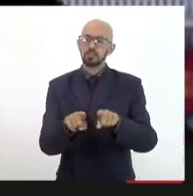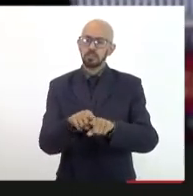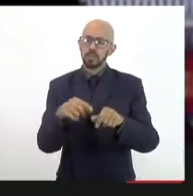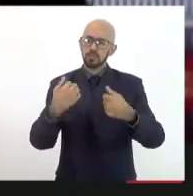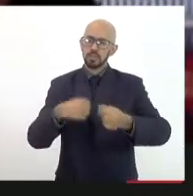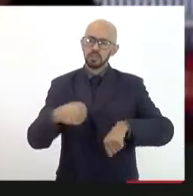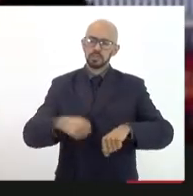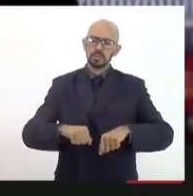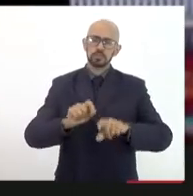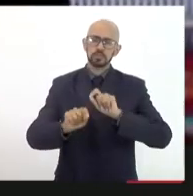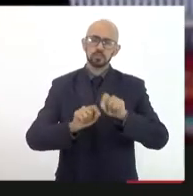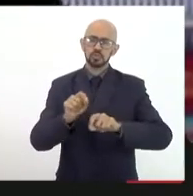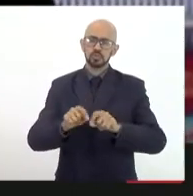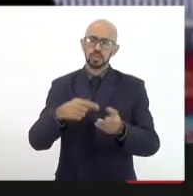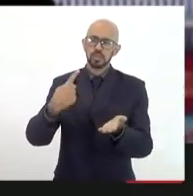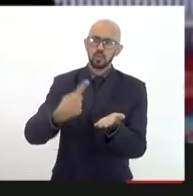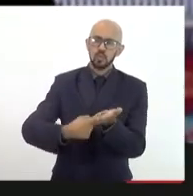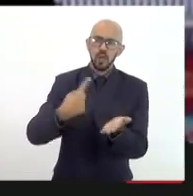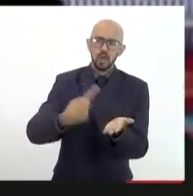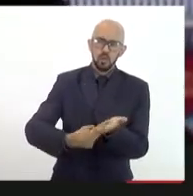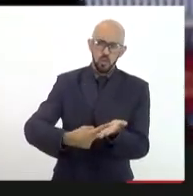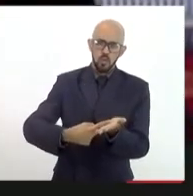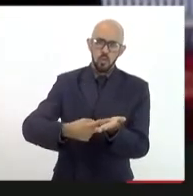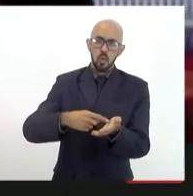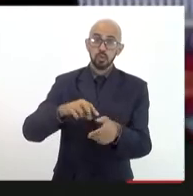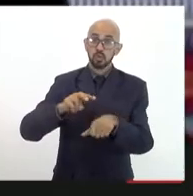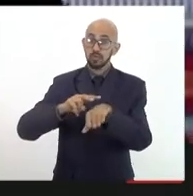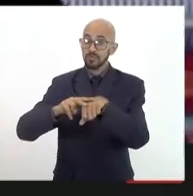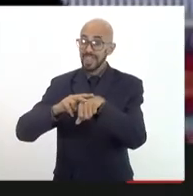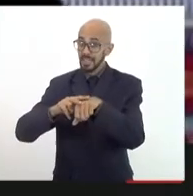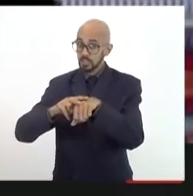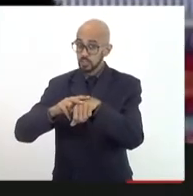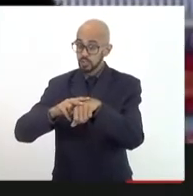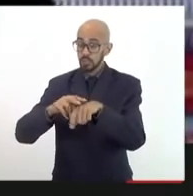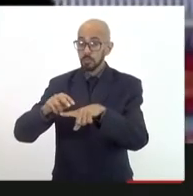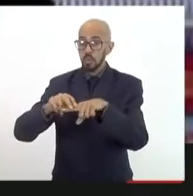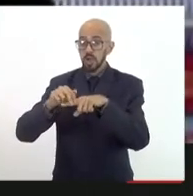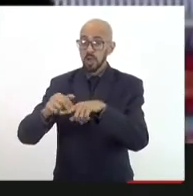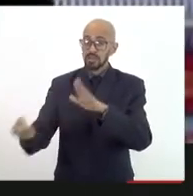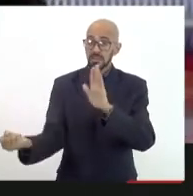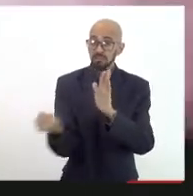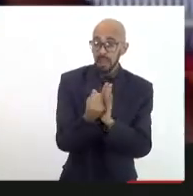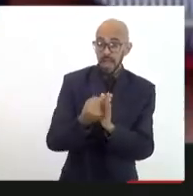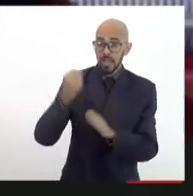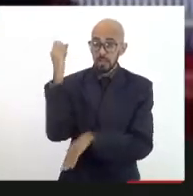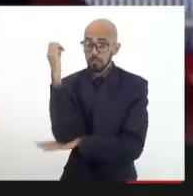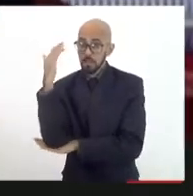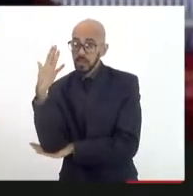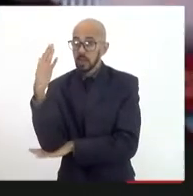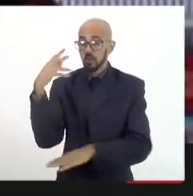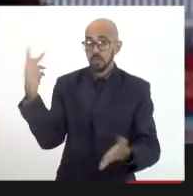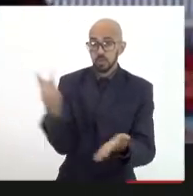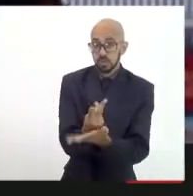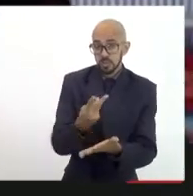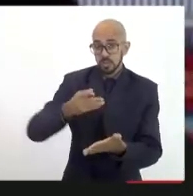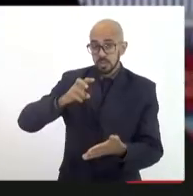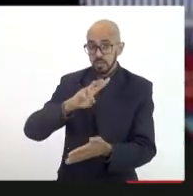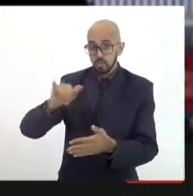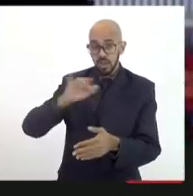garantir um acordo verde nesse sentido dados impactos ambientais que a gente vem vivendo e que vai viver